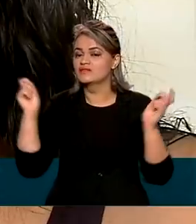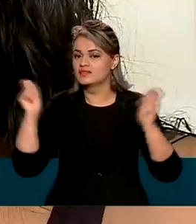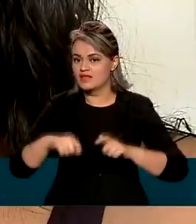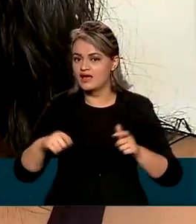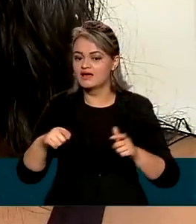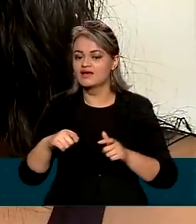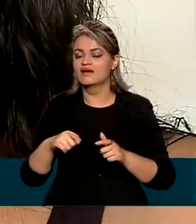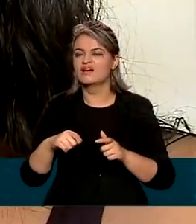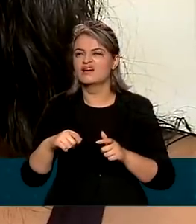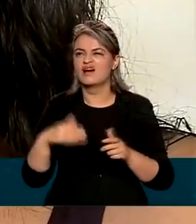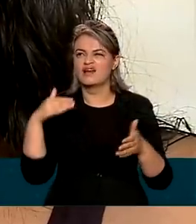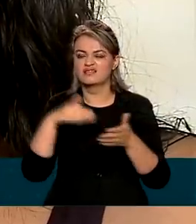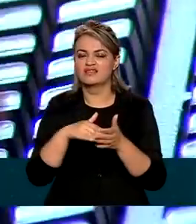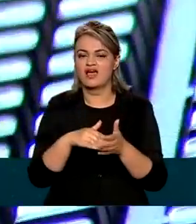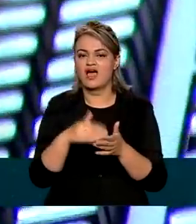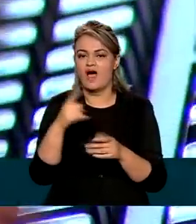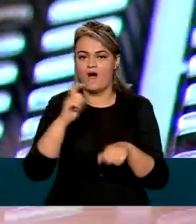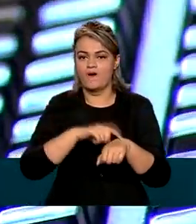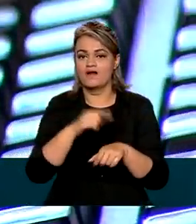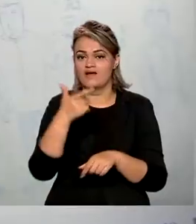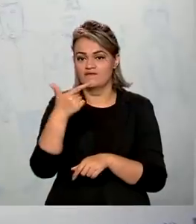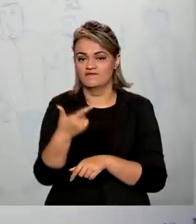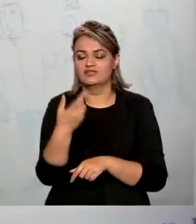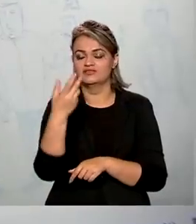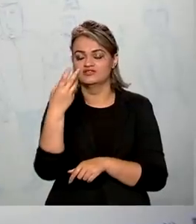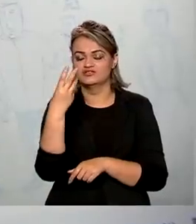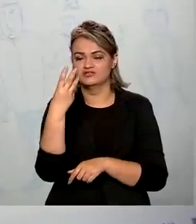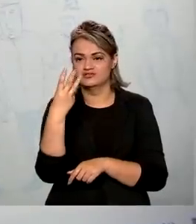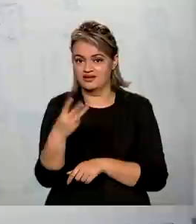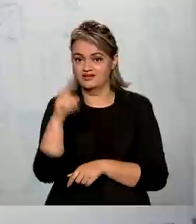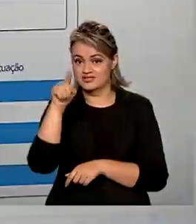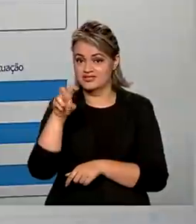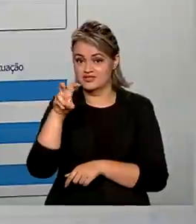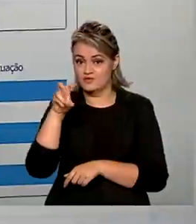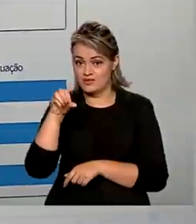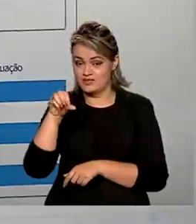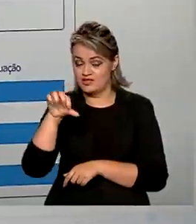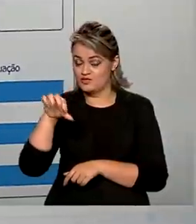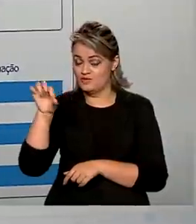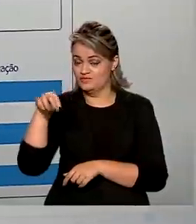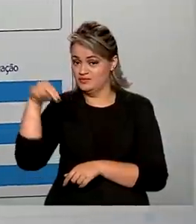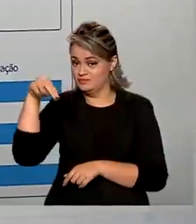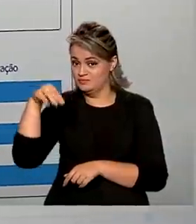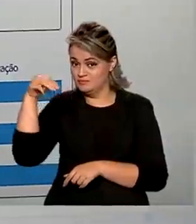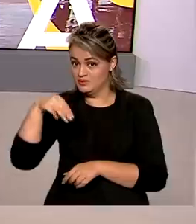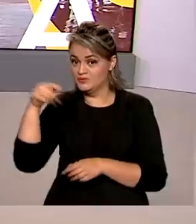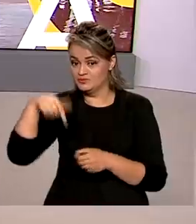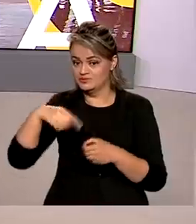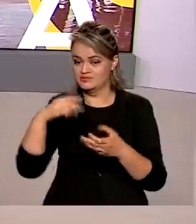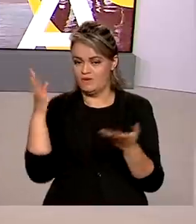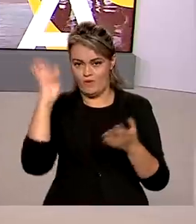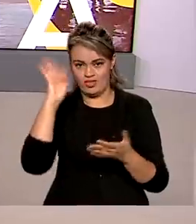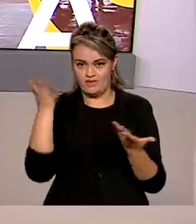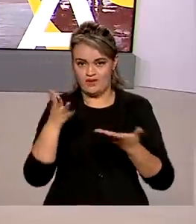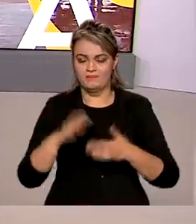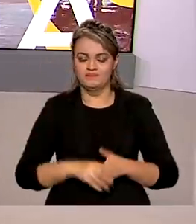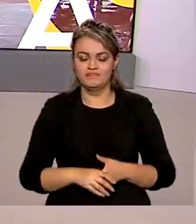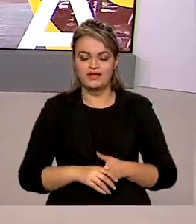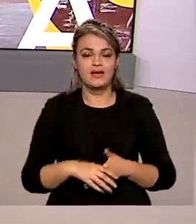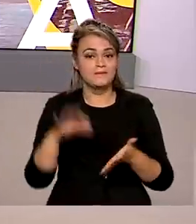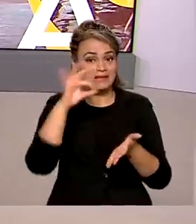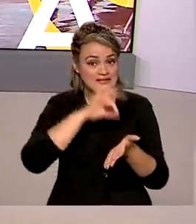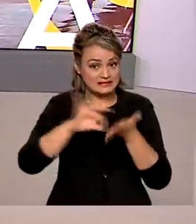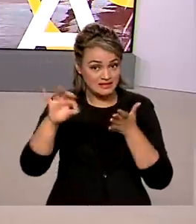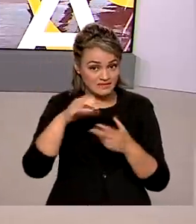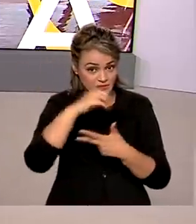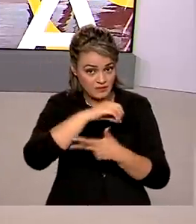feitas até as 23 horas e 59 minutos desta quarta-feira. Para se inscrever